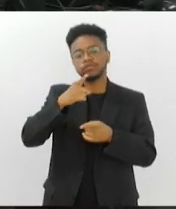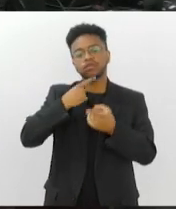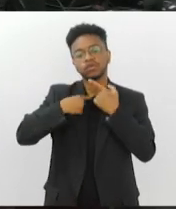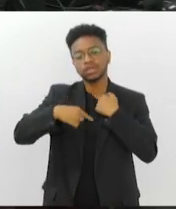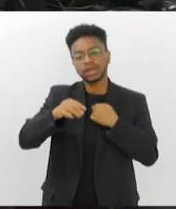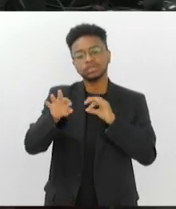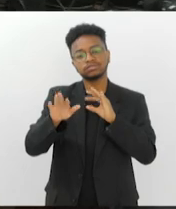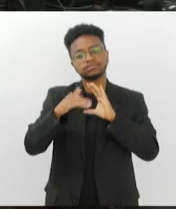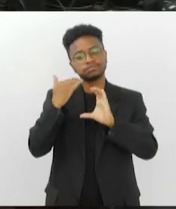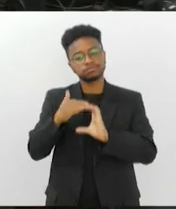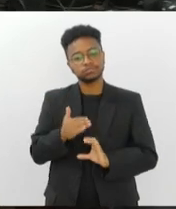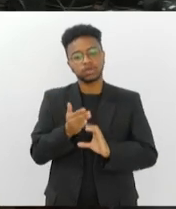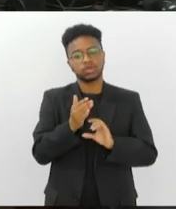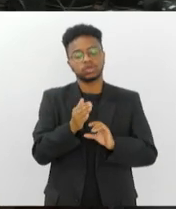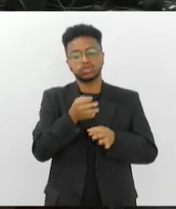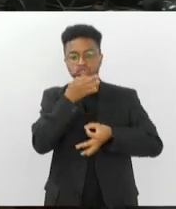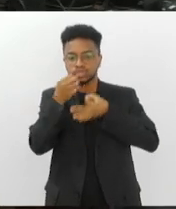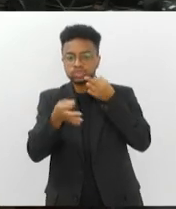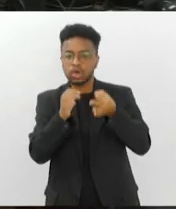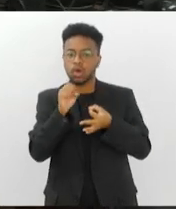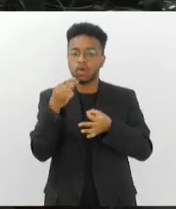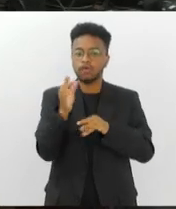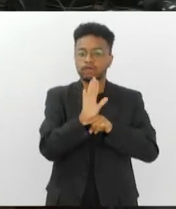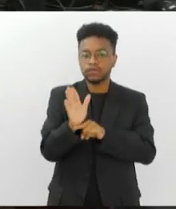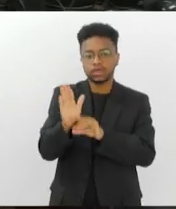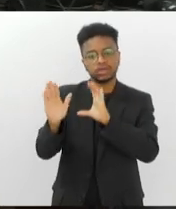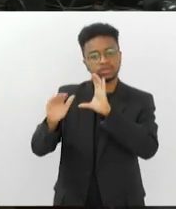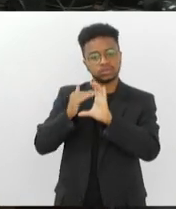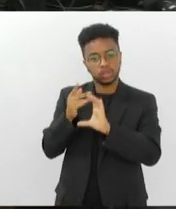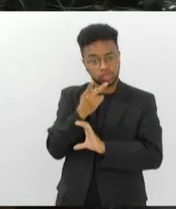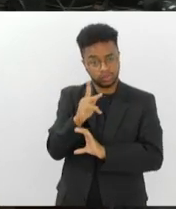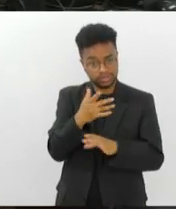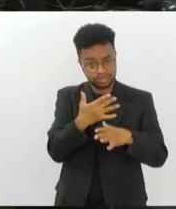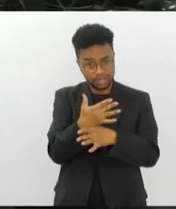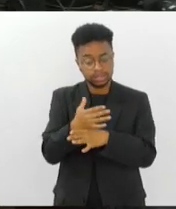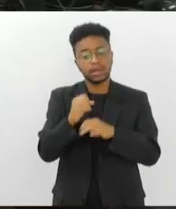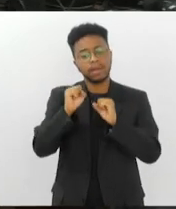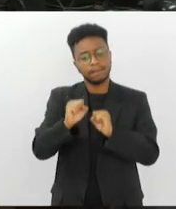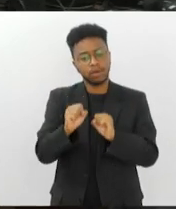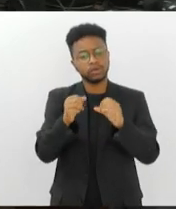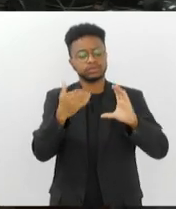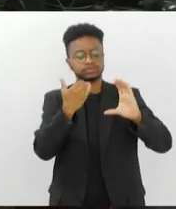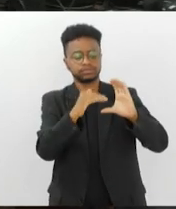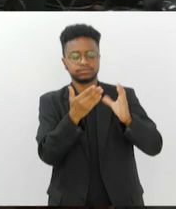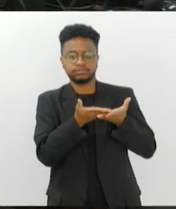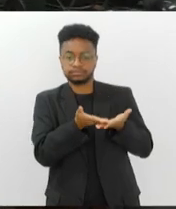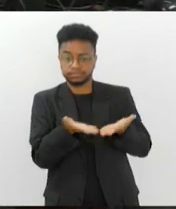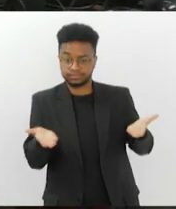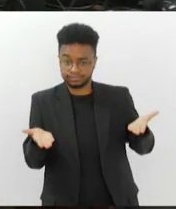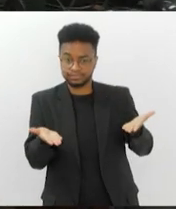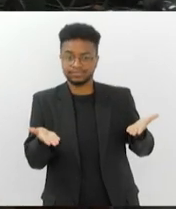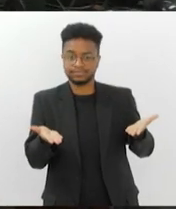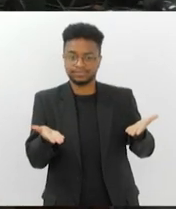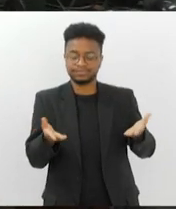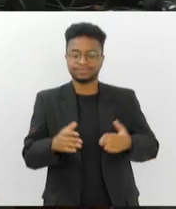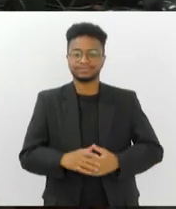sugestões ou vídeos aí da sua cidade, é só acessar nosso e-mail, tvalerje